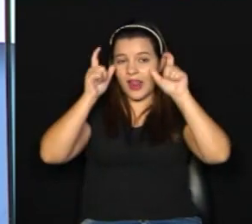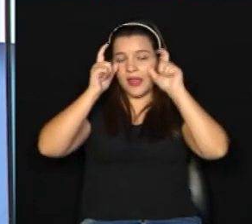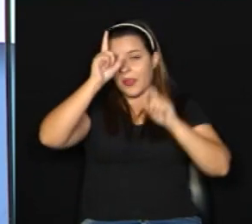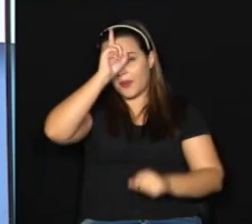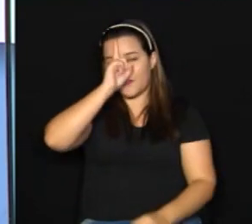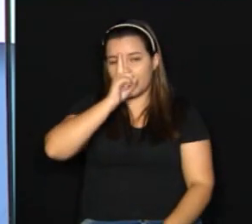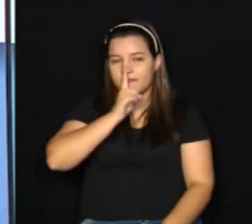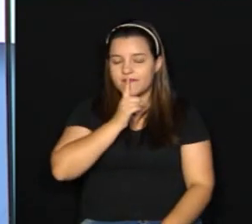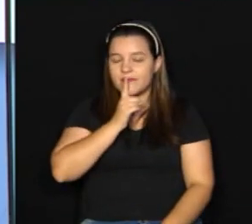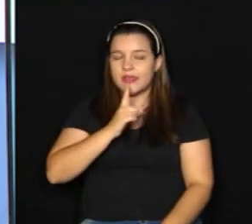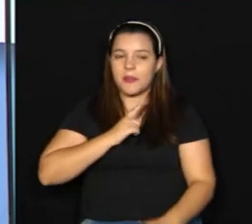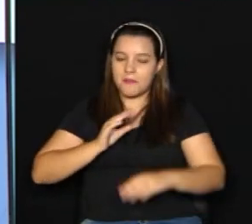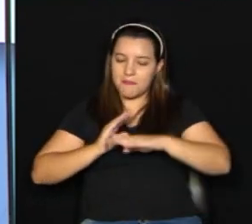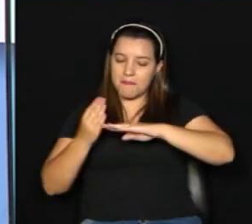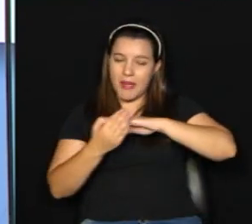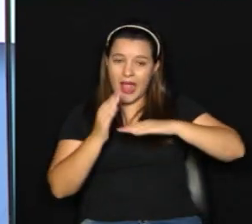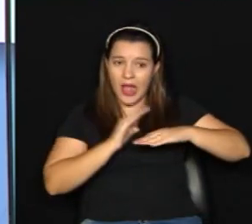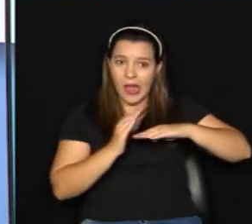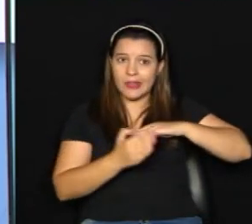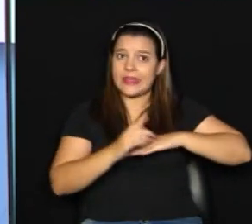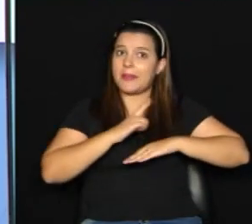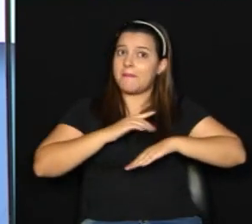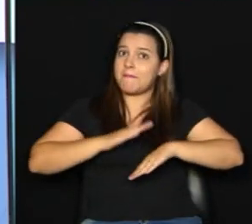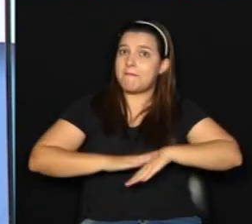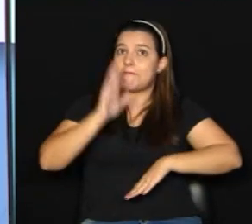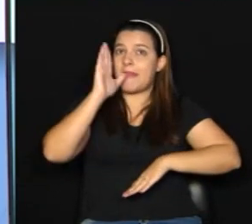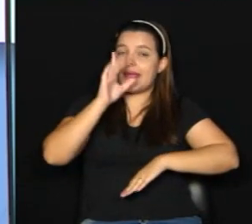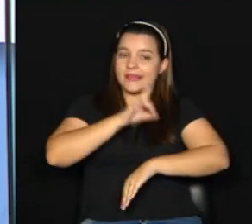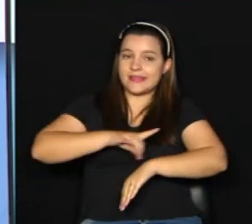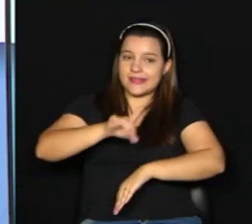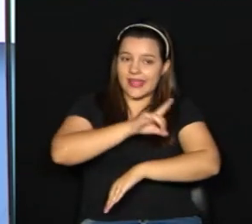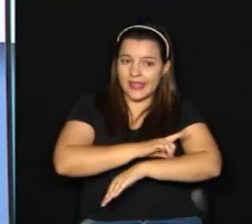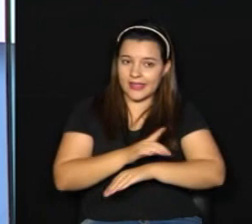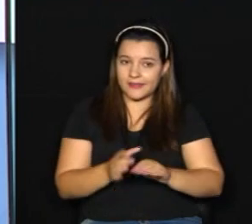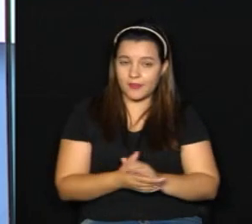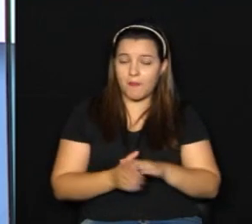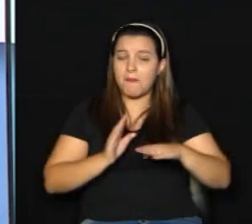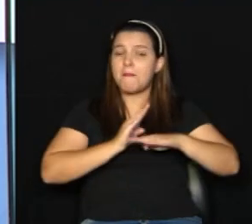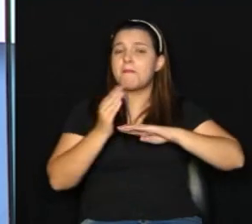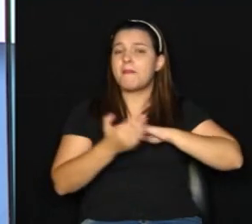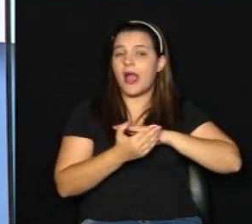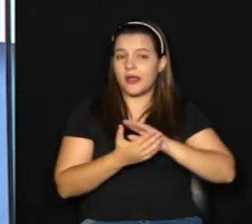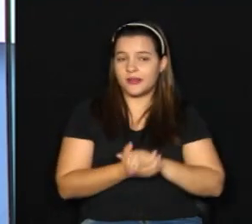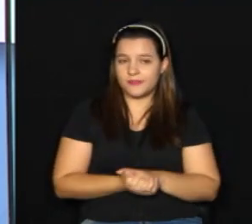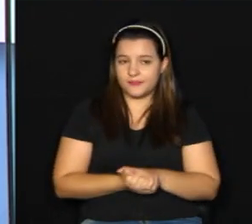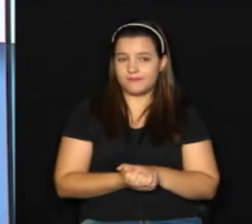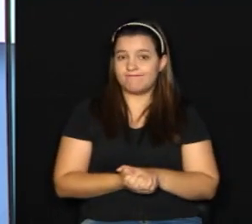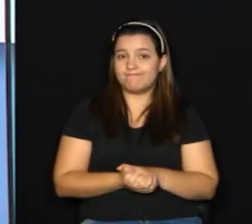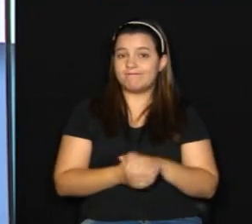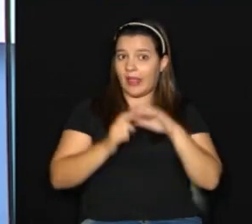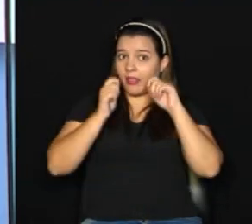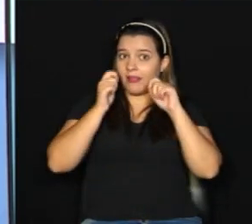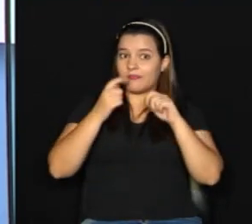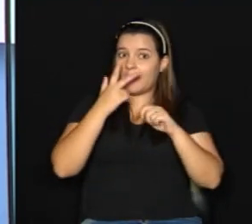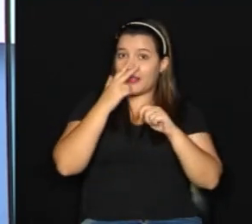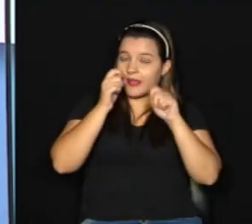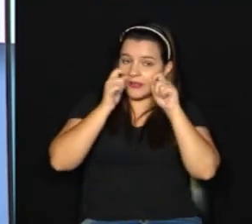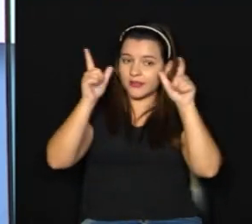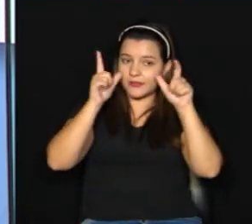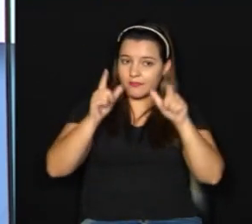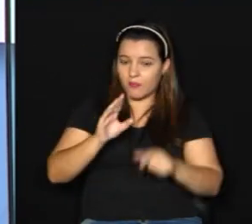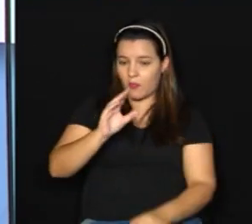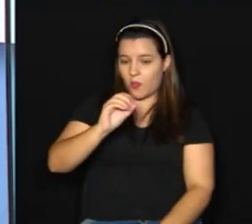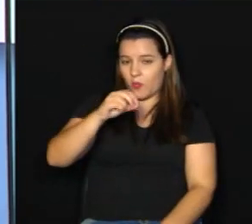com os bairros que têm o maior número de casos da doença. Vamos lá, olha. O alerta amarelo é dos bairros